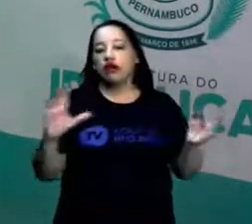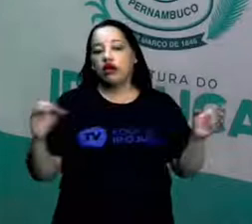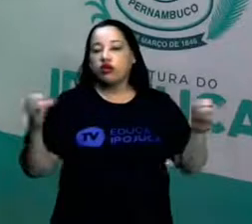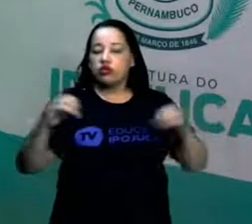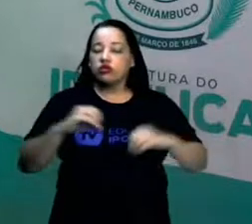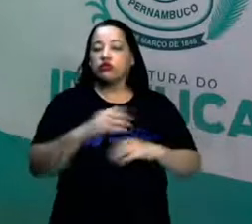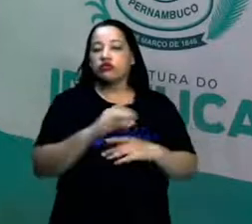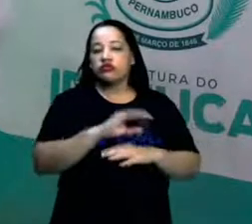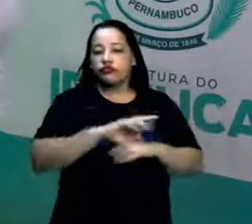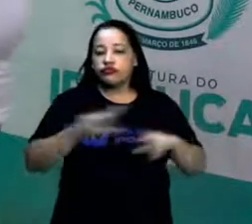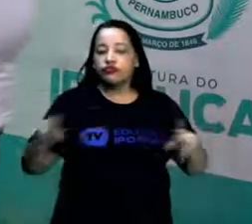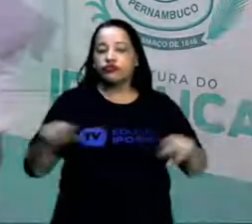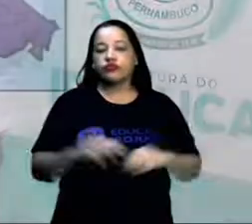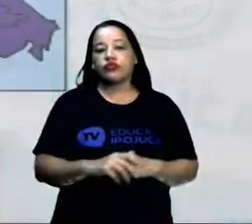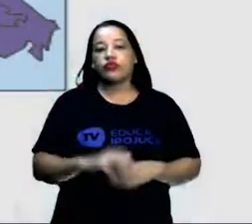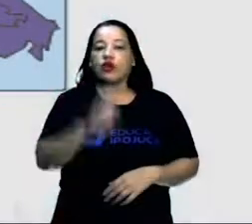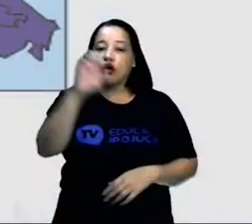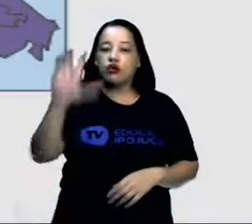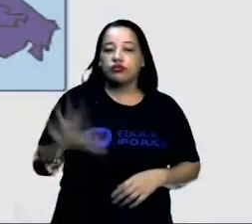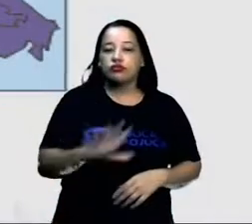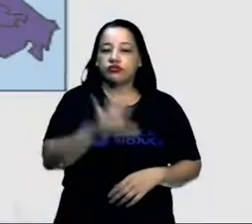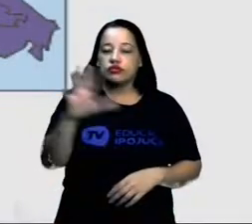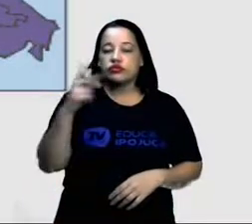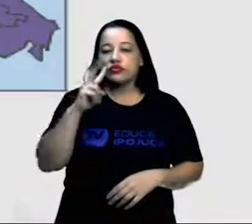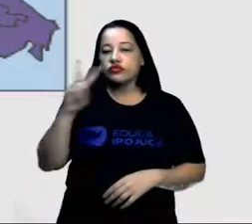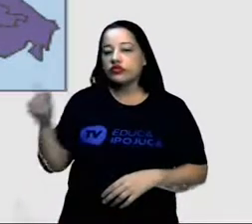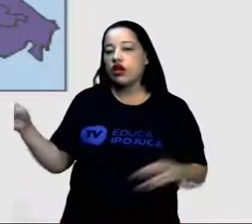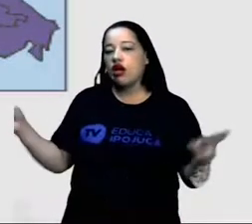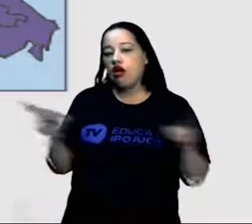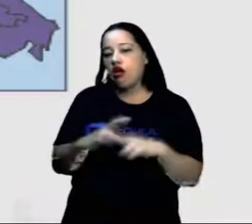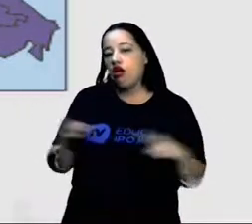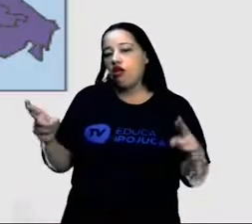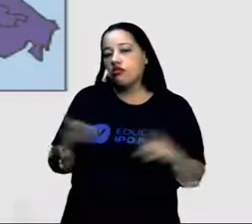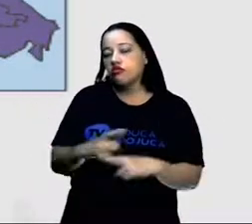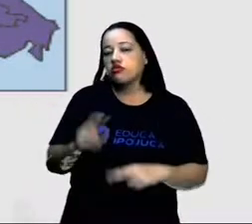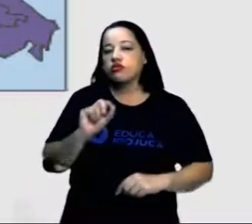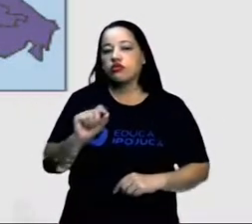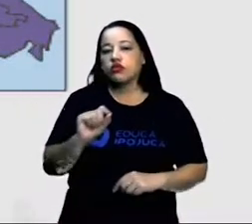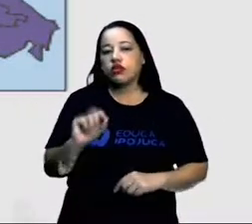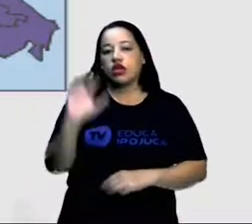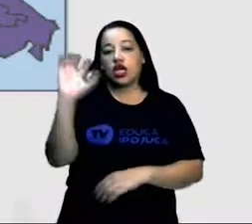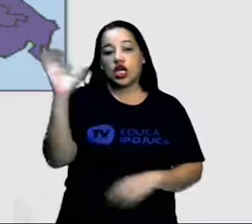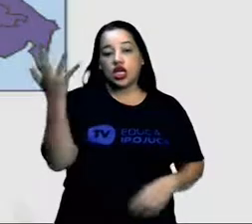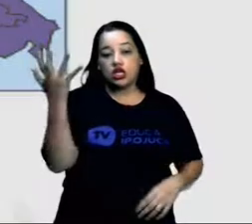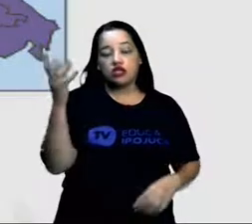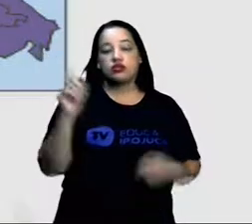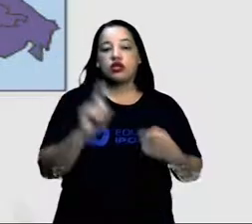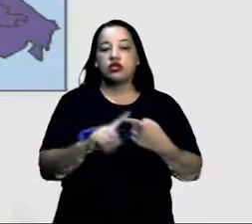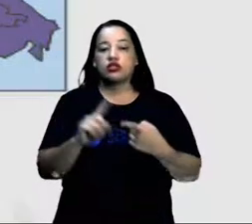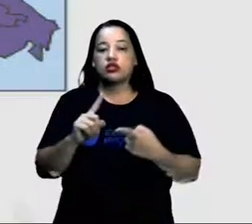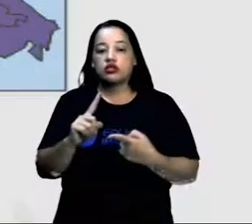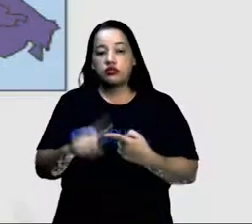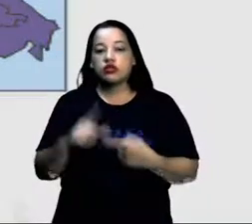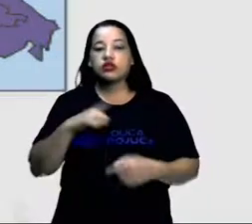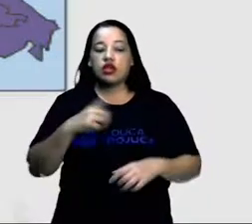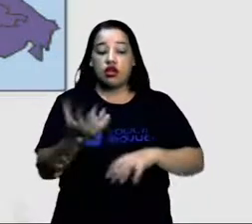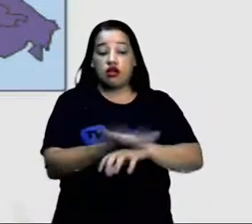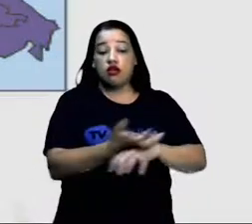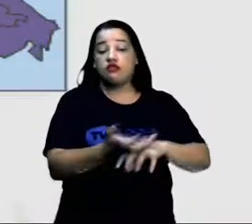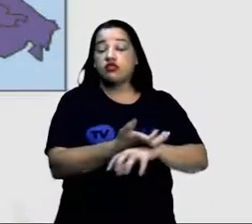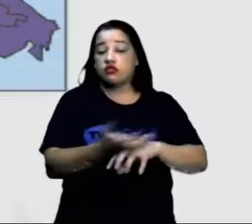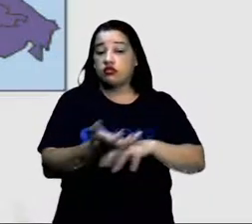A gente vê também a relação que existe entre o clima e a vegetação